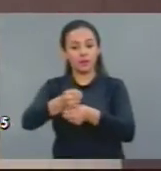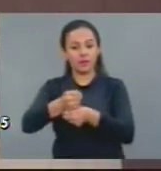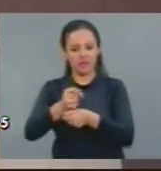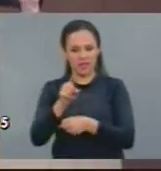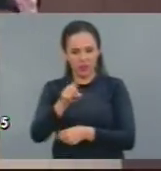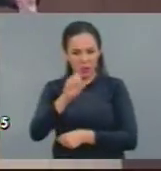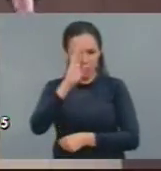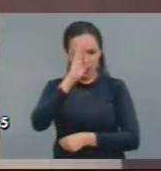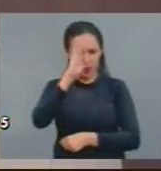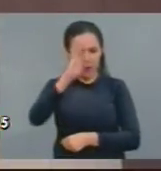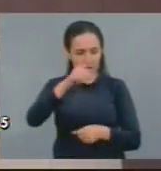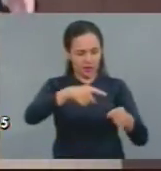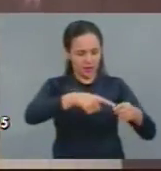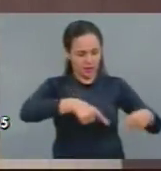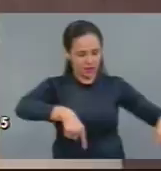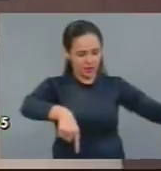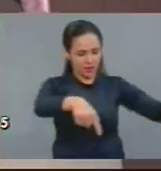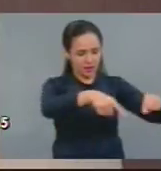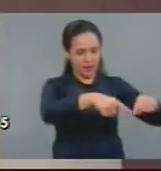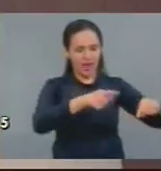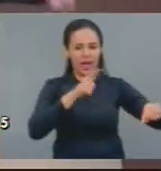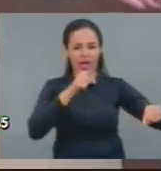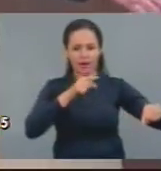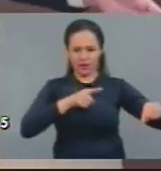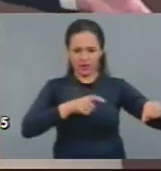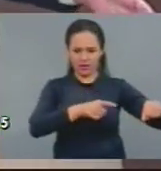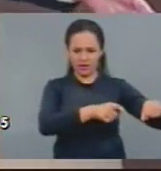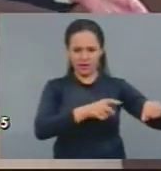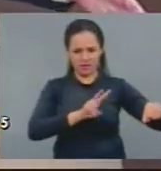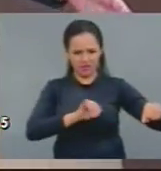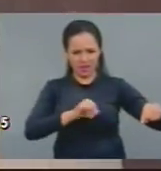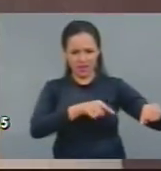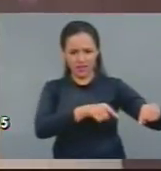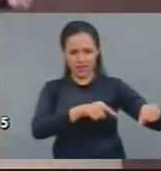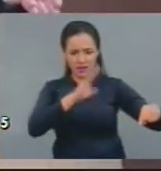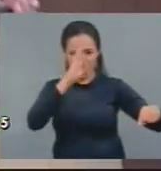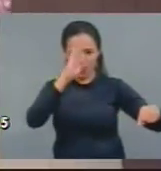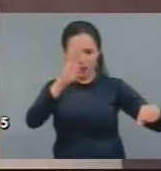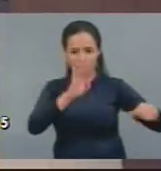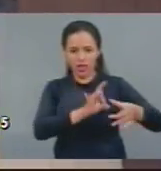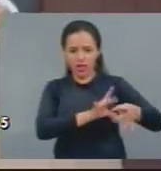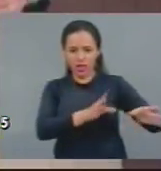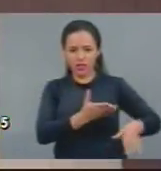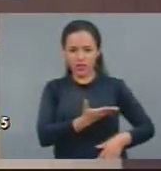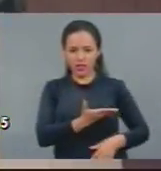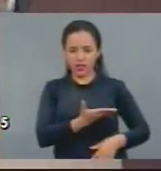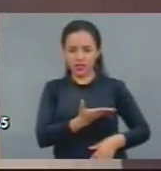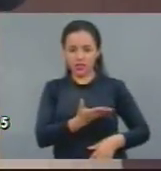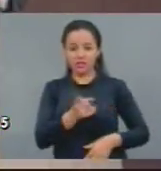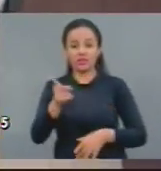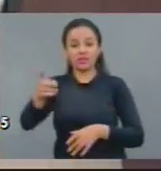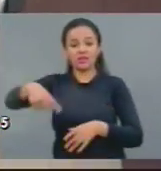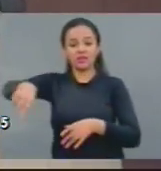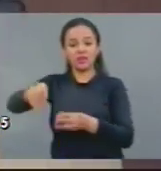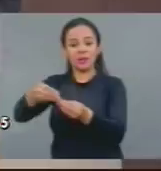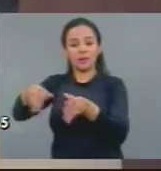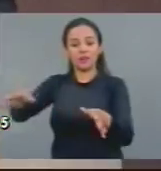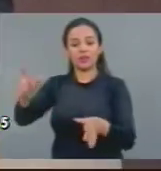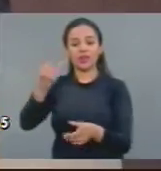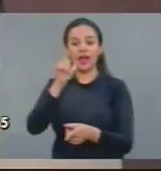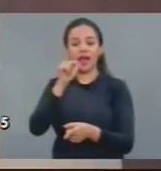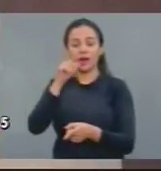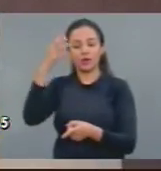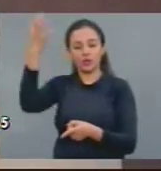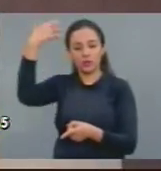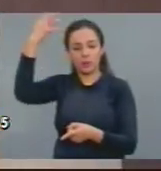Essa decisão está pendendo sobre nossas cabeças. É disso que eu estou falando. Vai faltar água para o povo e a gente